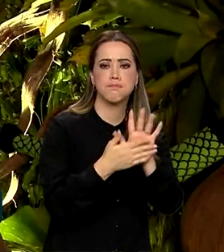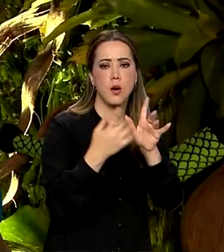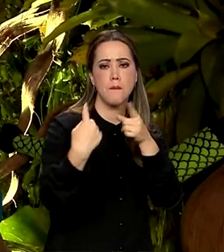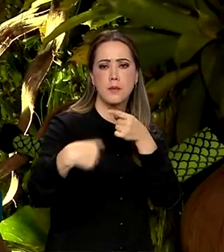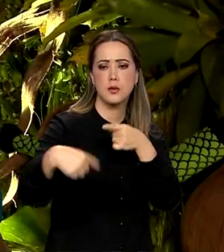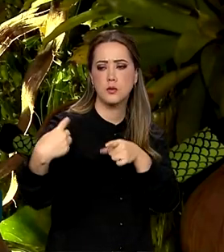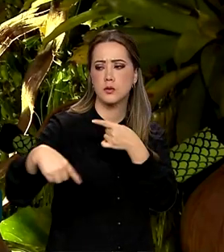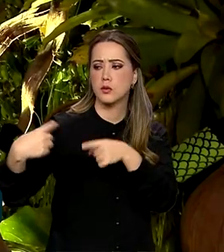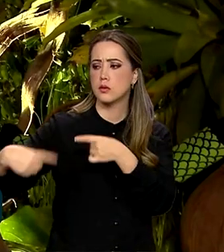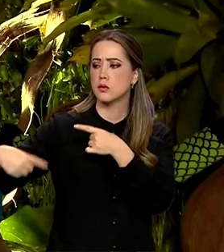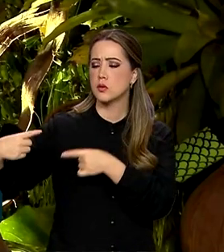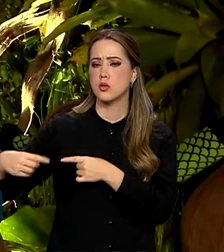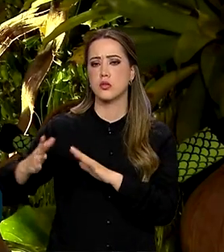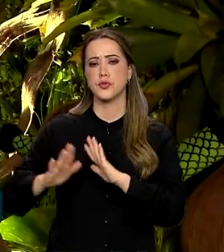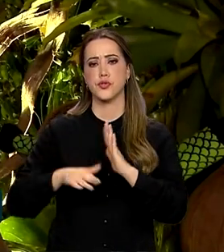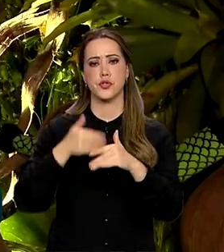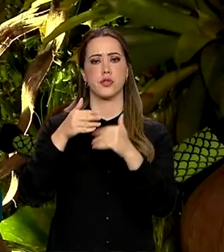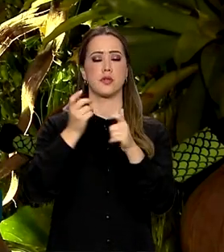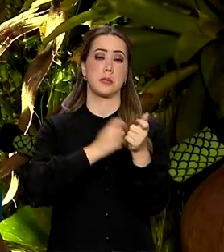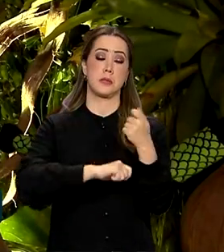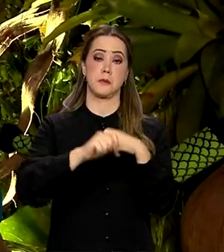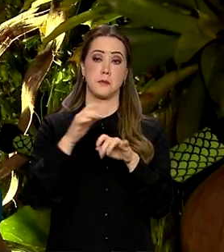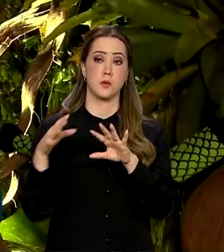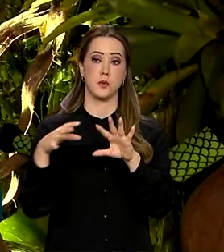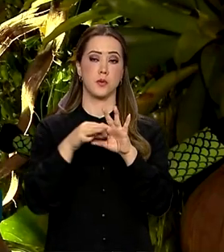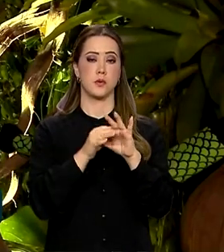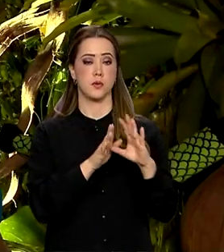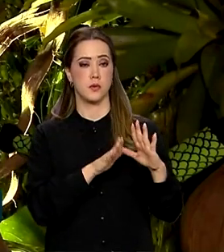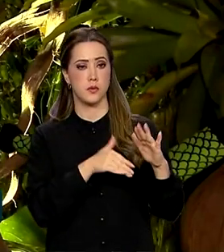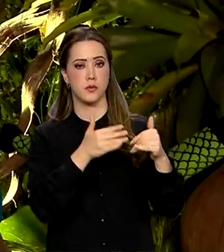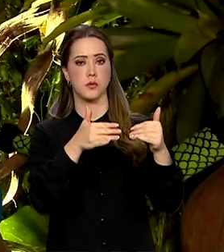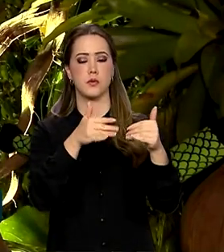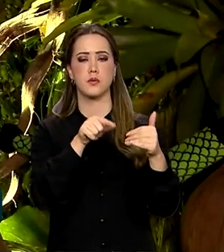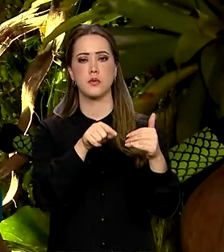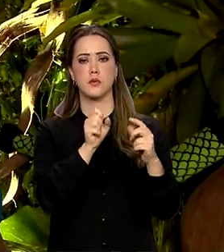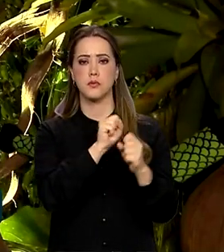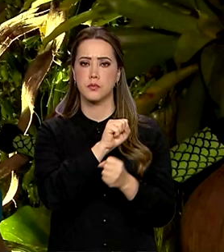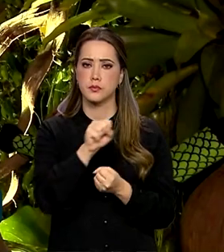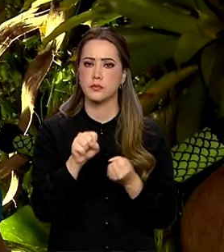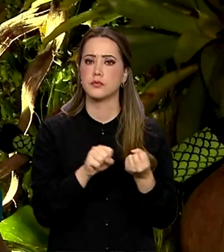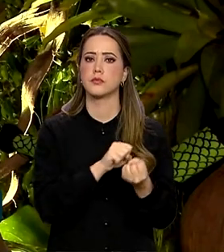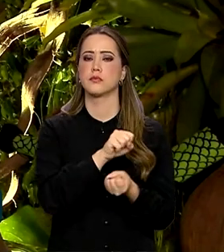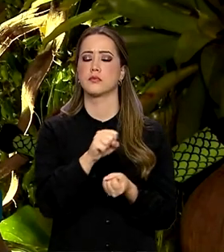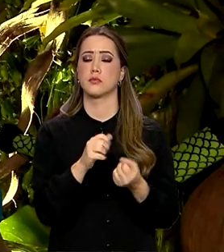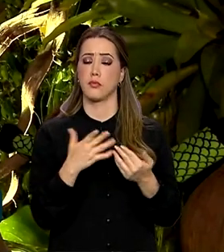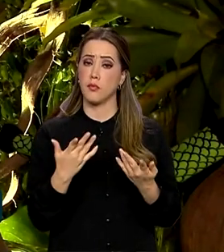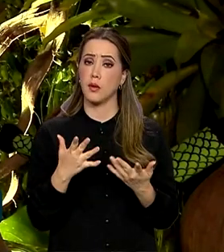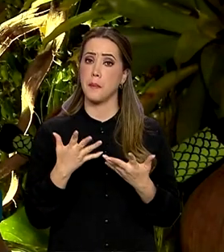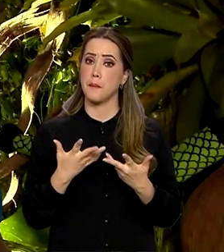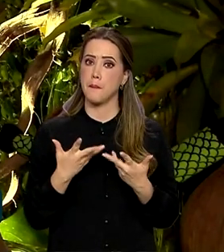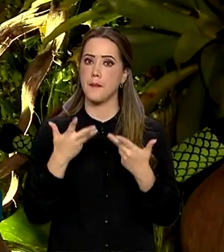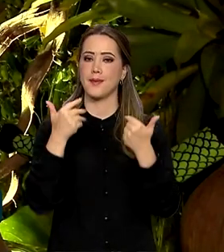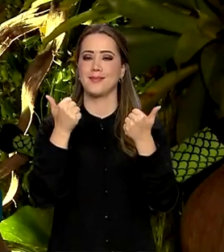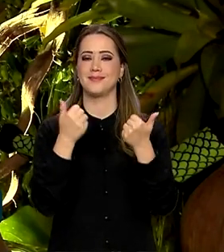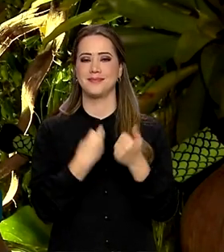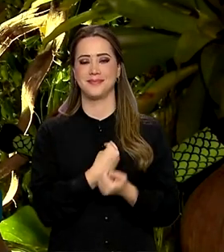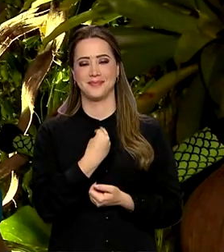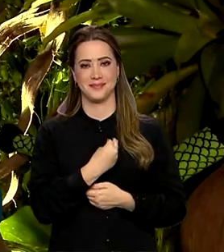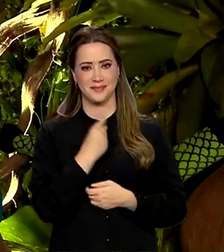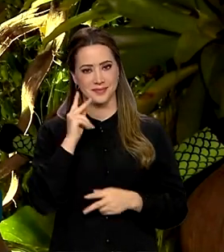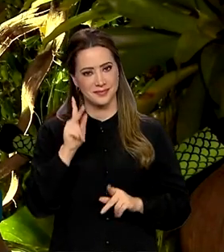crescimento econômico, aliado ao desenvolvimento sustentável para melhorar a vida da